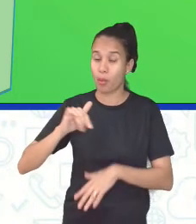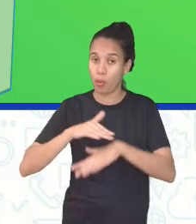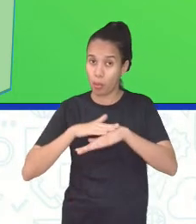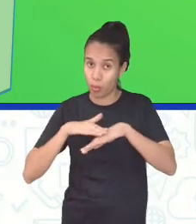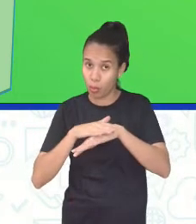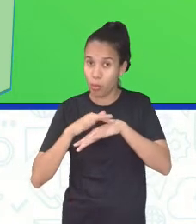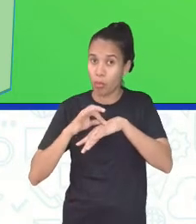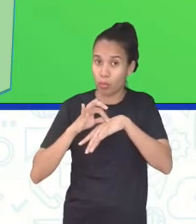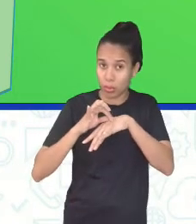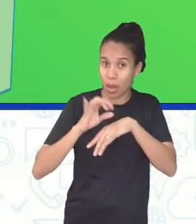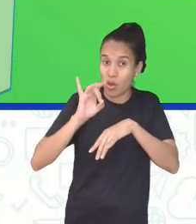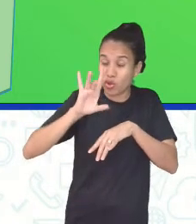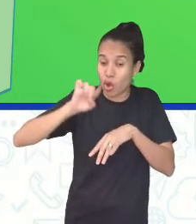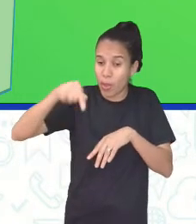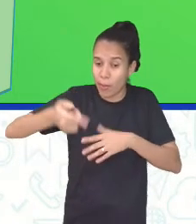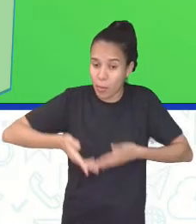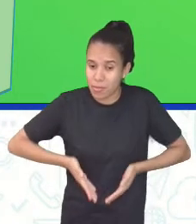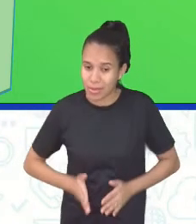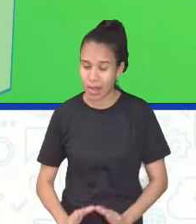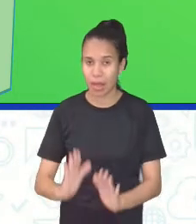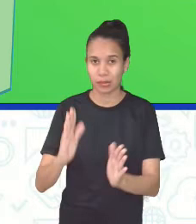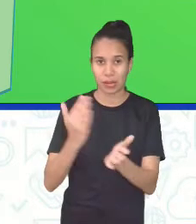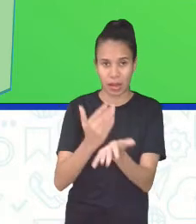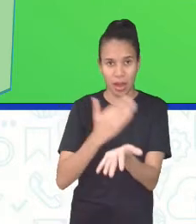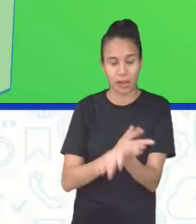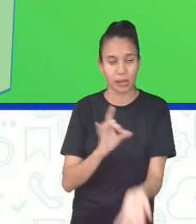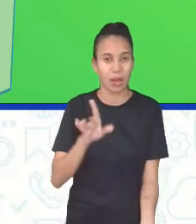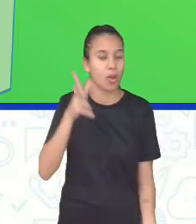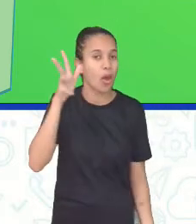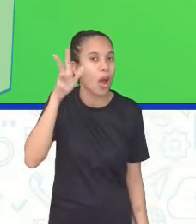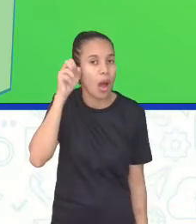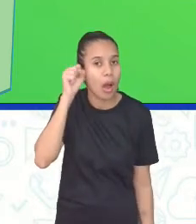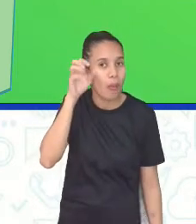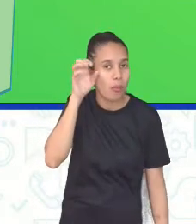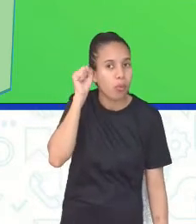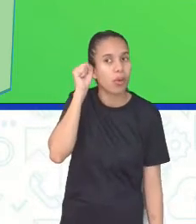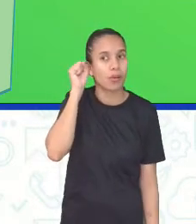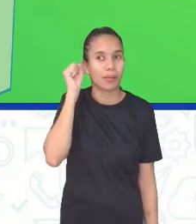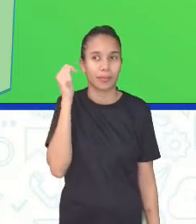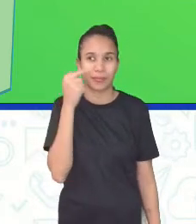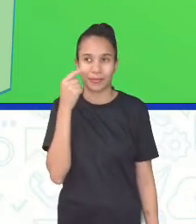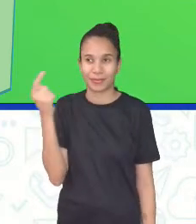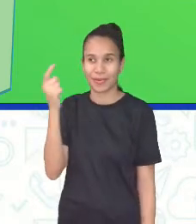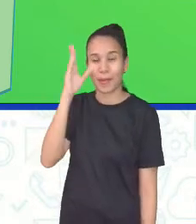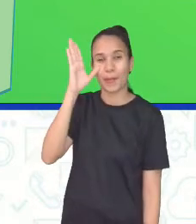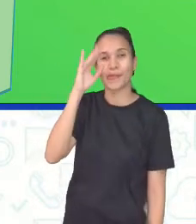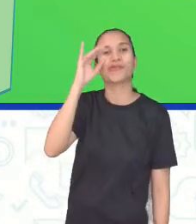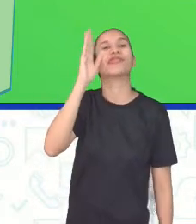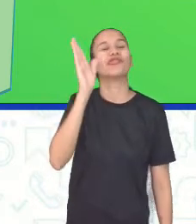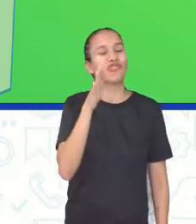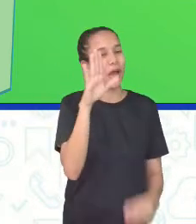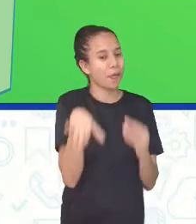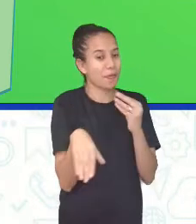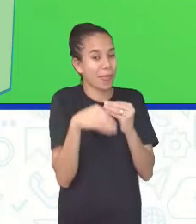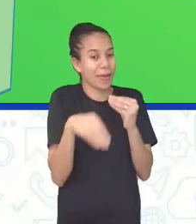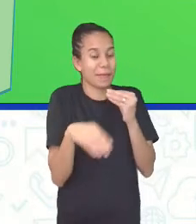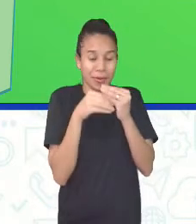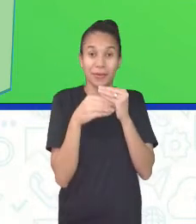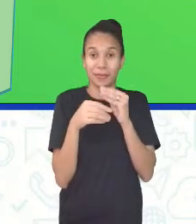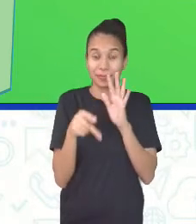do nascimento, porque antes é a questão da audição. Pois é, aqui é uma curiosidade e já tem outras mais.